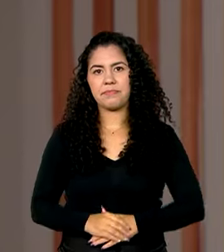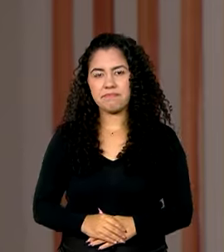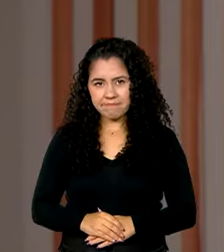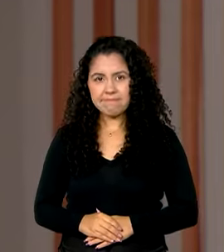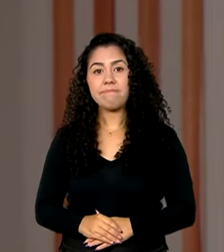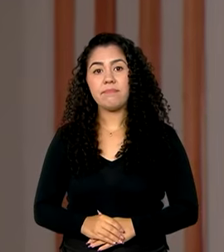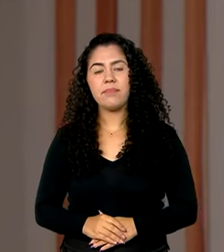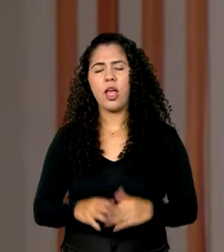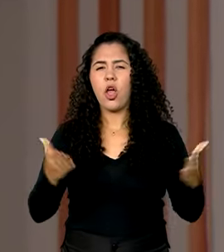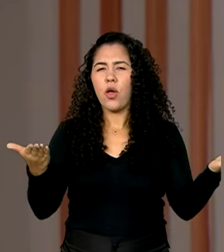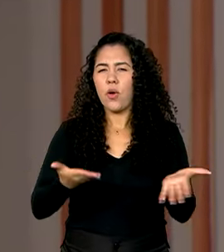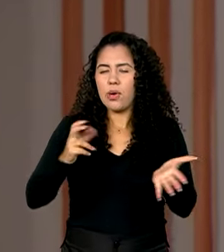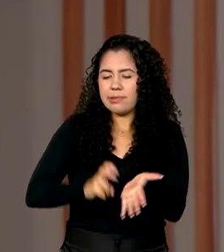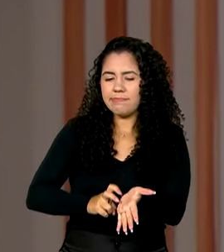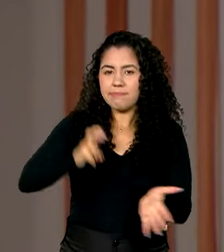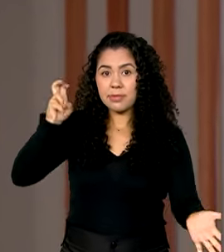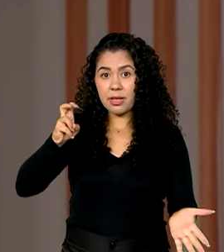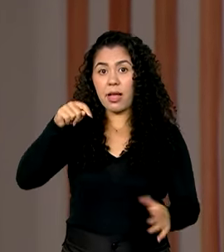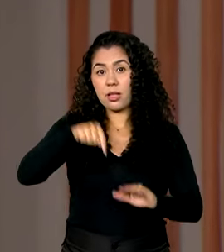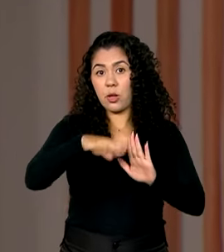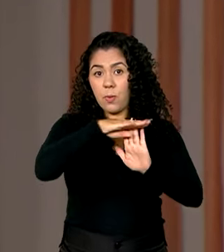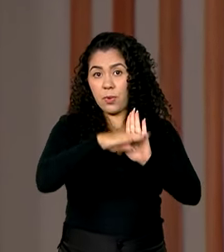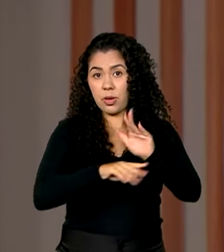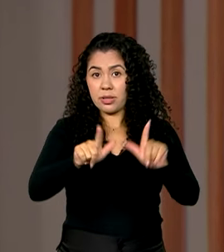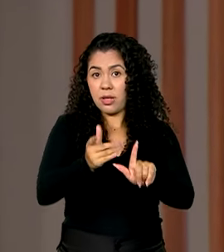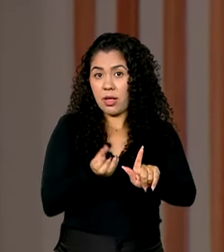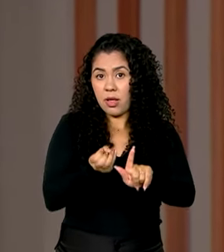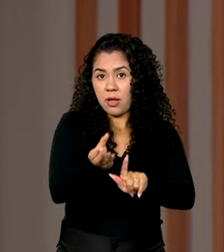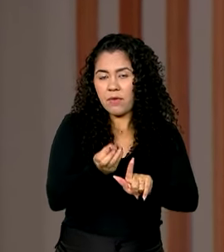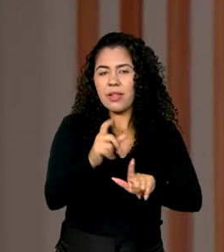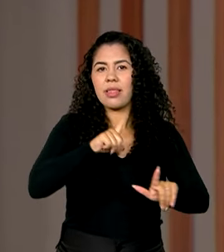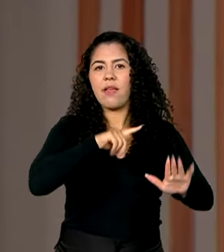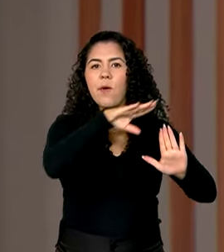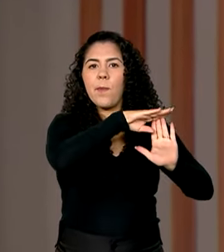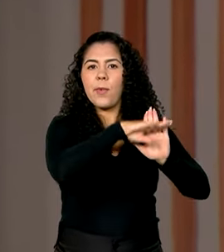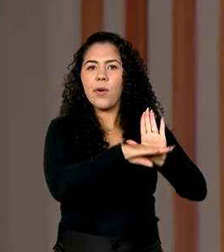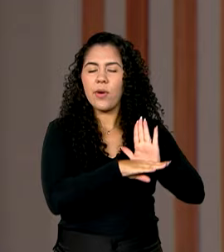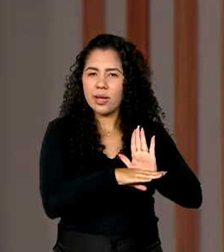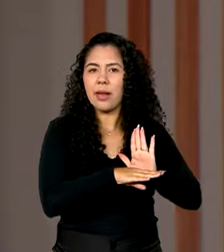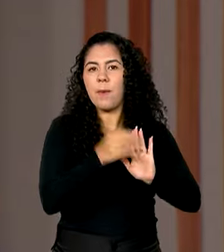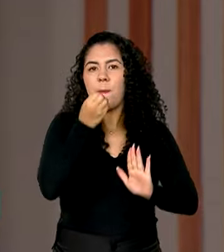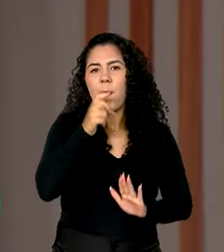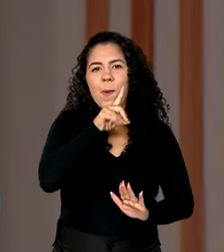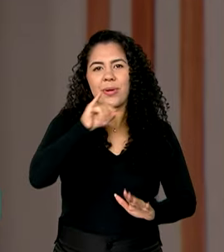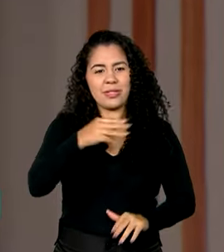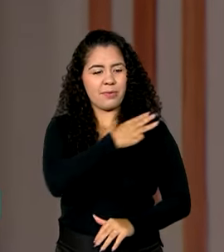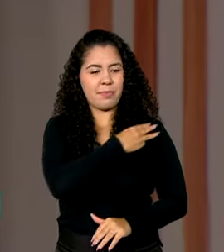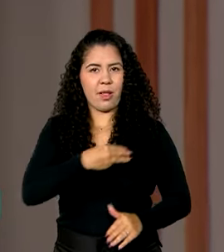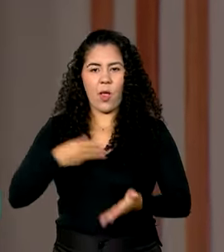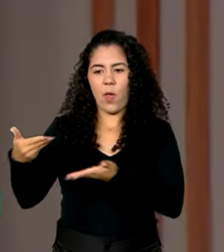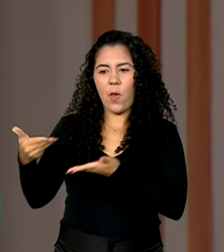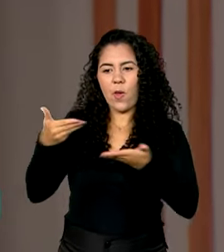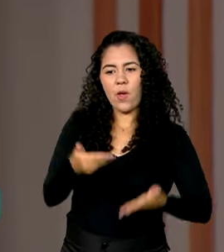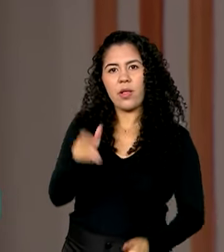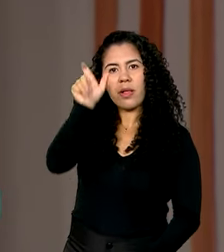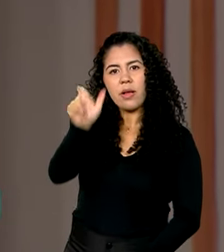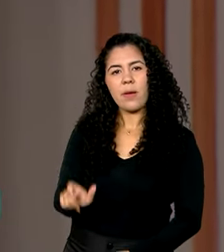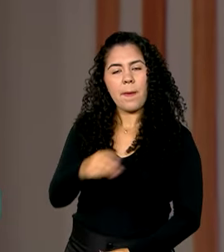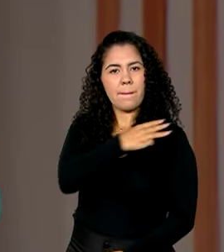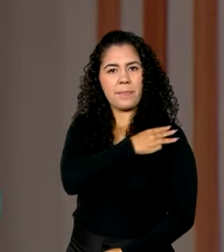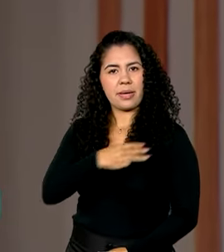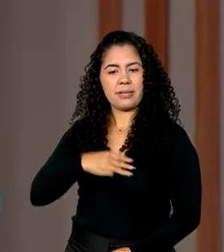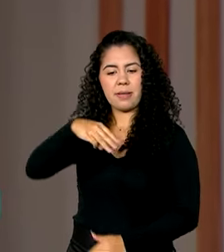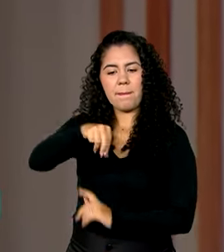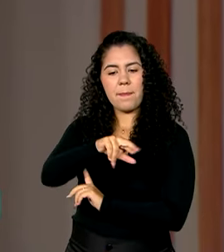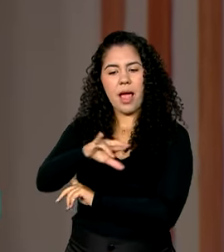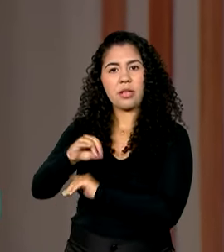Hoje mais cedo, aqui no Canal Gov, o programa Bom Dia, Ministro, recebeu Márcio França, do empreendedorismo. Um dos temas abordados pelo